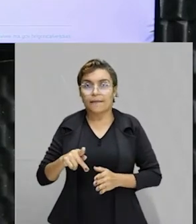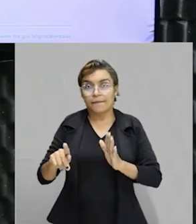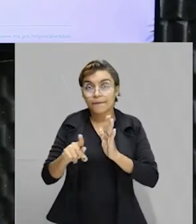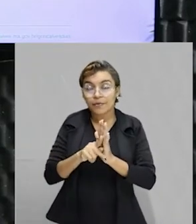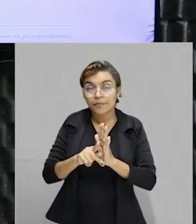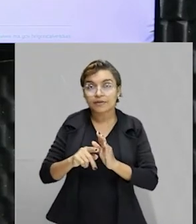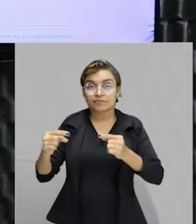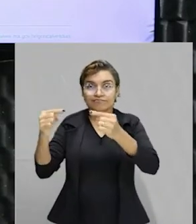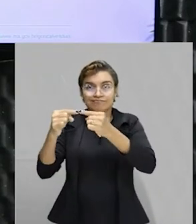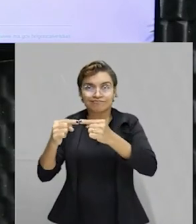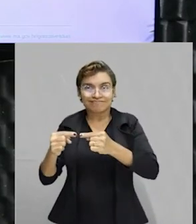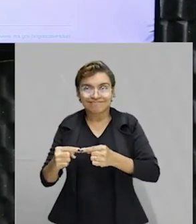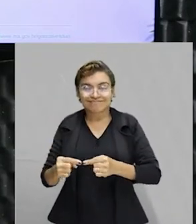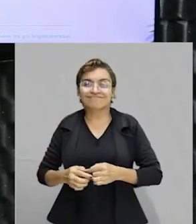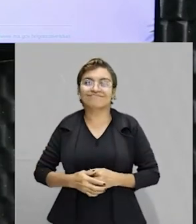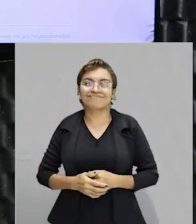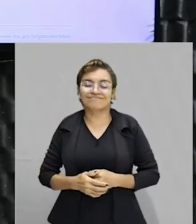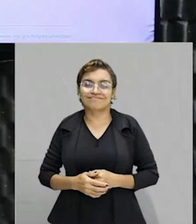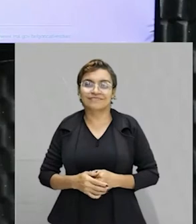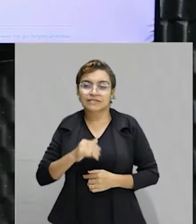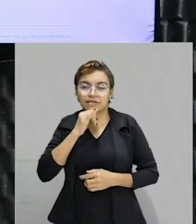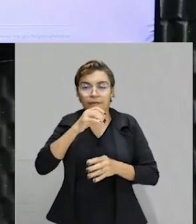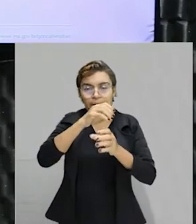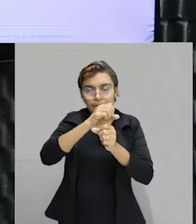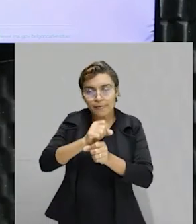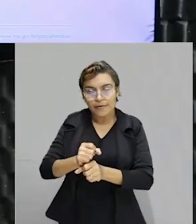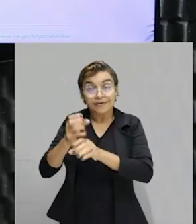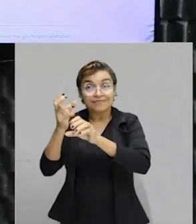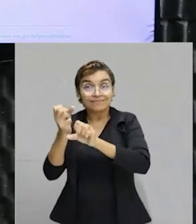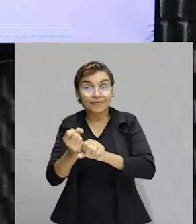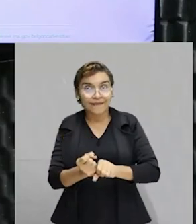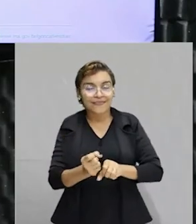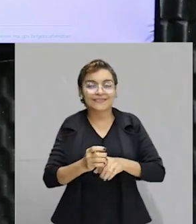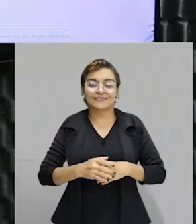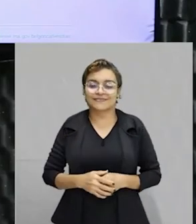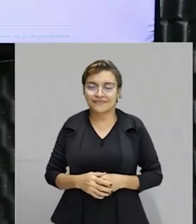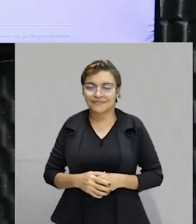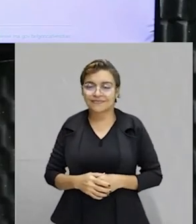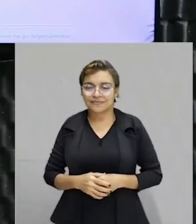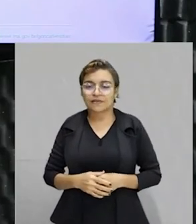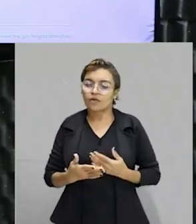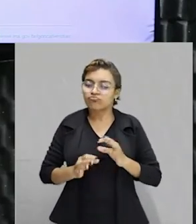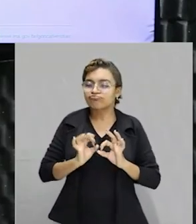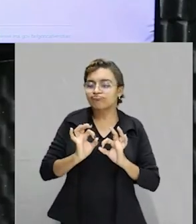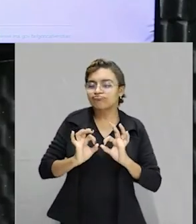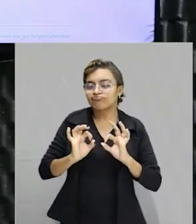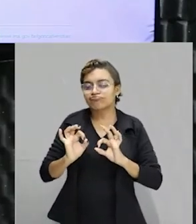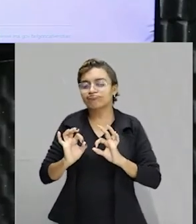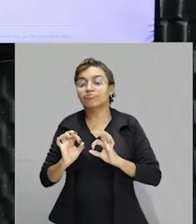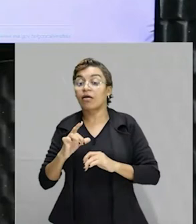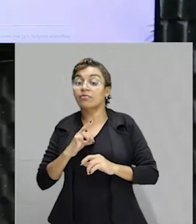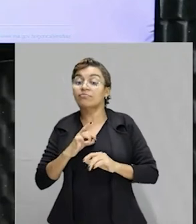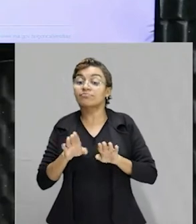proporção. O diz o que mesmo, gente? Produto dos meios é igual a produto dos extremos. Então, fazendo, né, ah, tá,